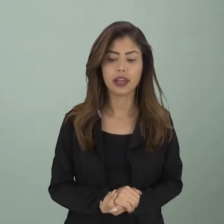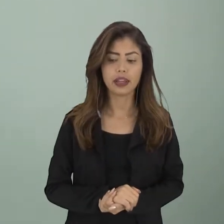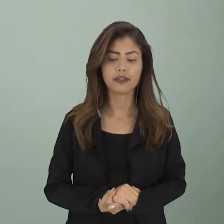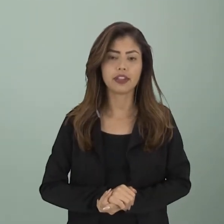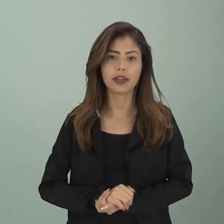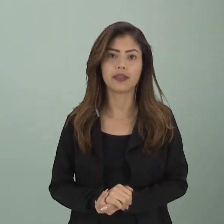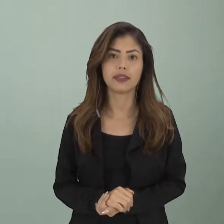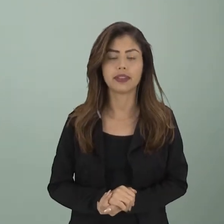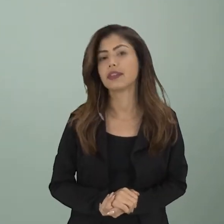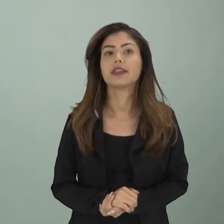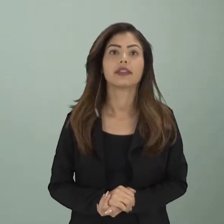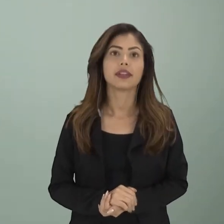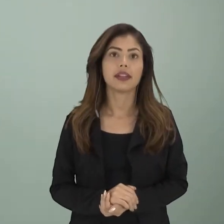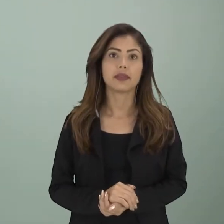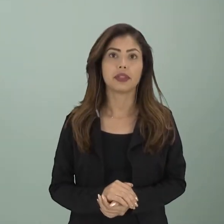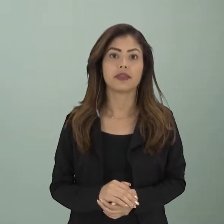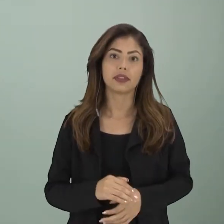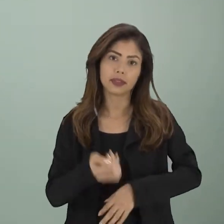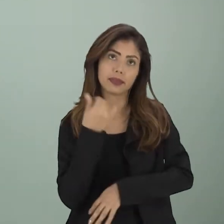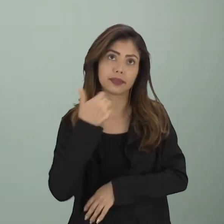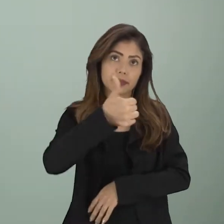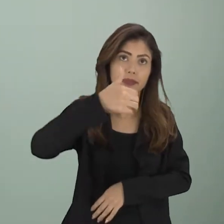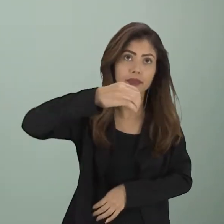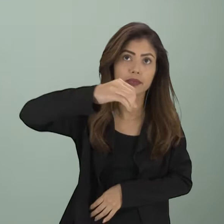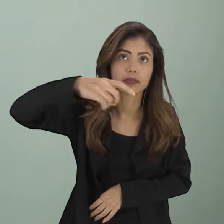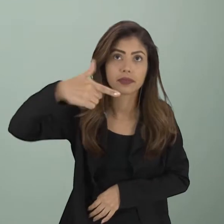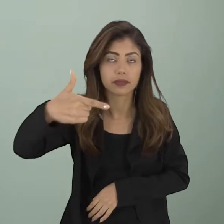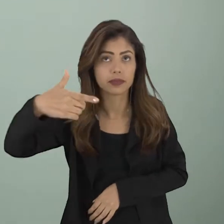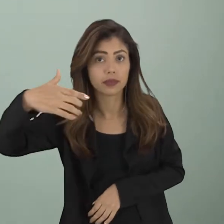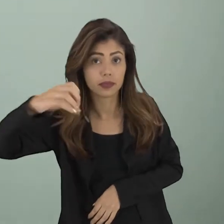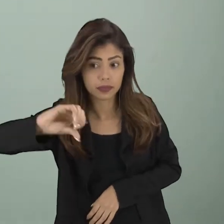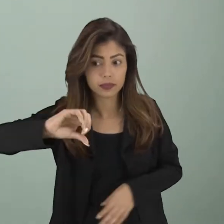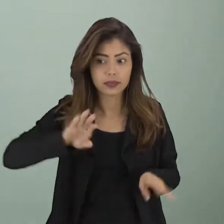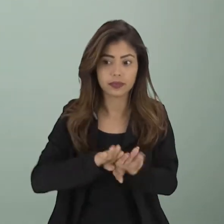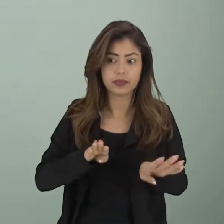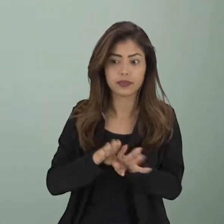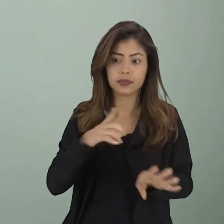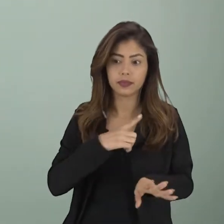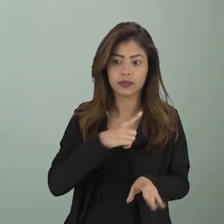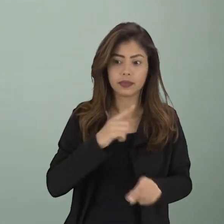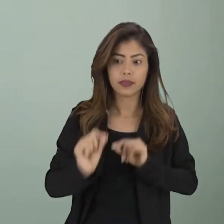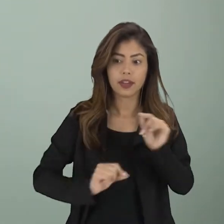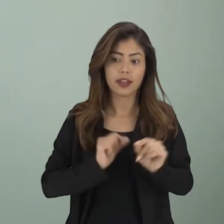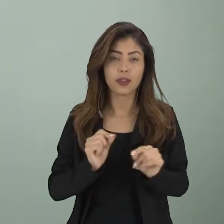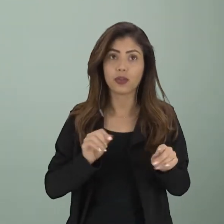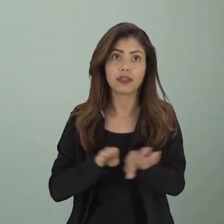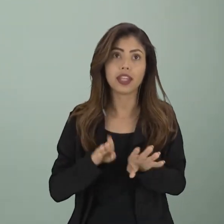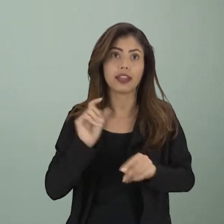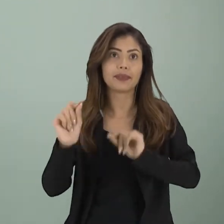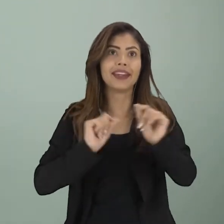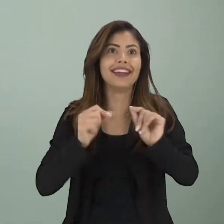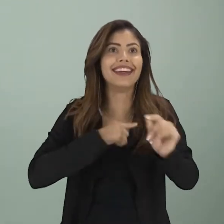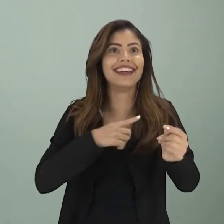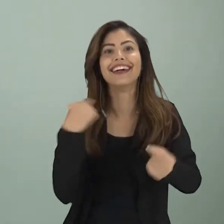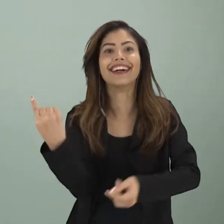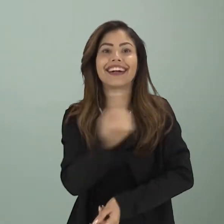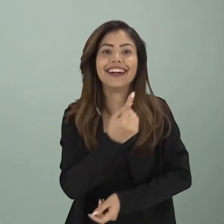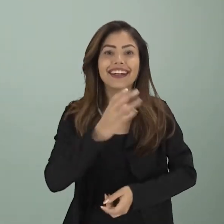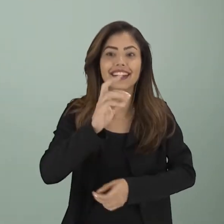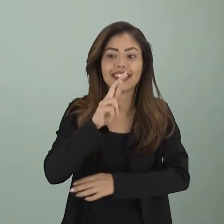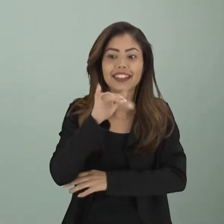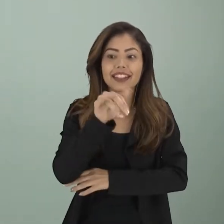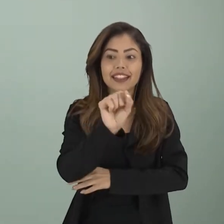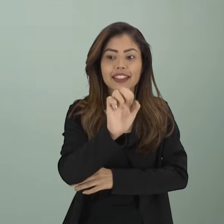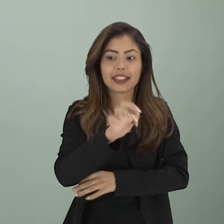A gente tem, então, em 1929, essa crise internacional do capitalismo, é uma crise que tem